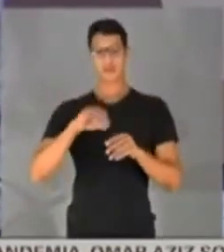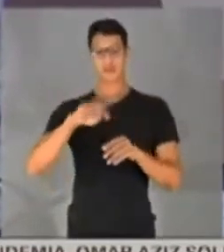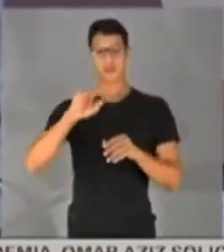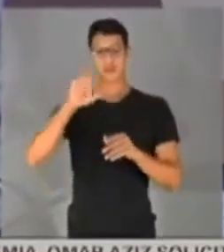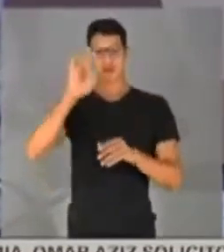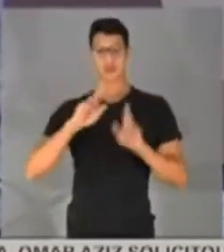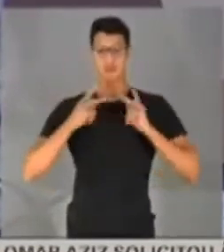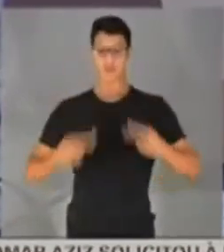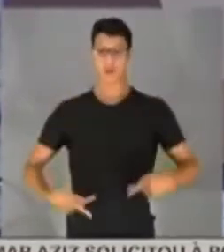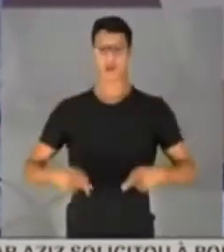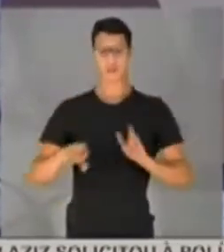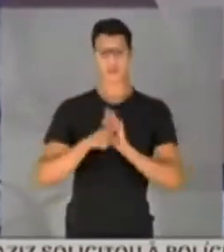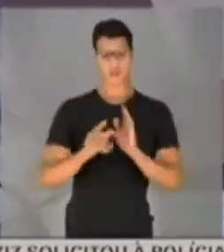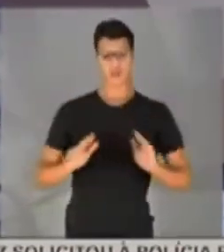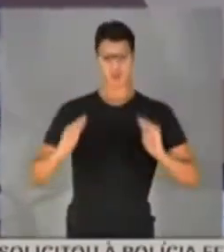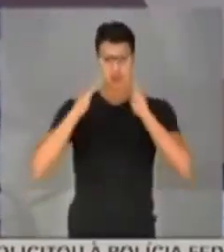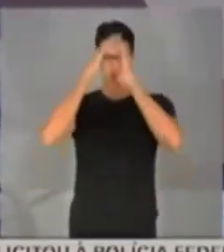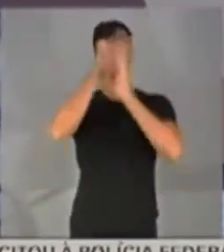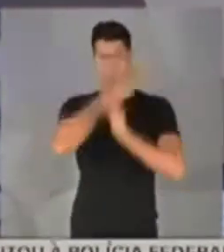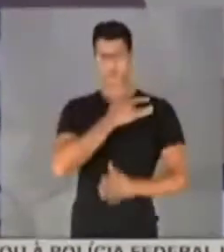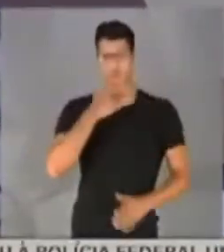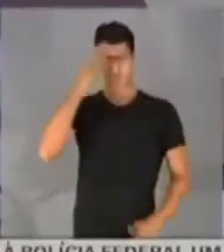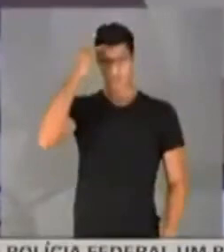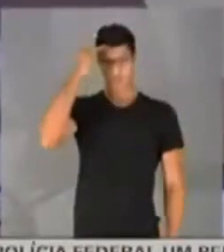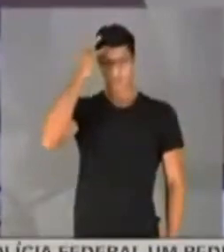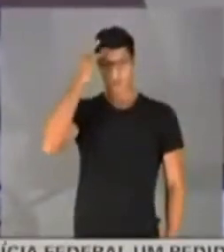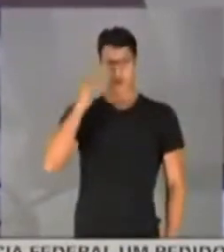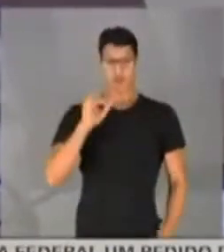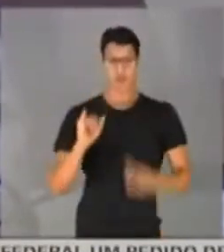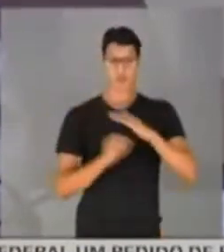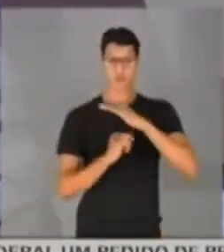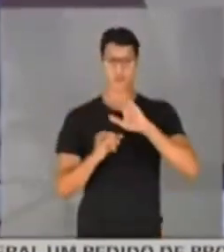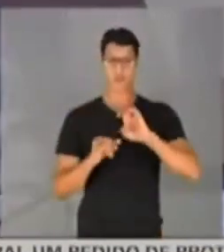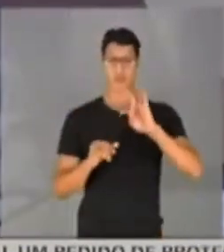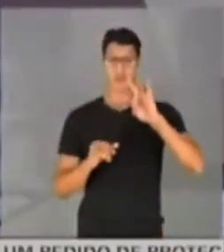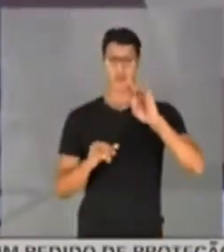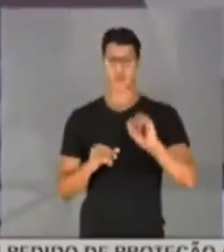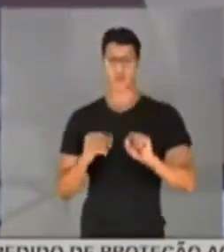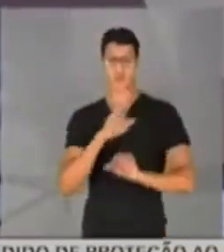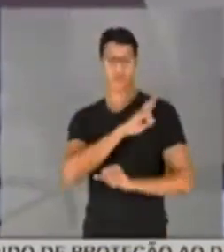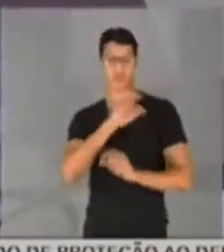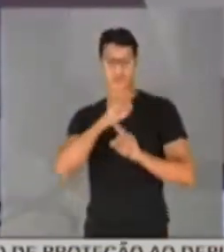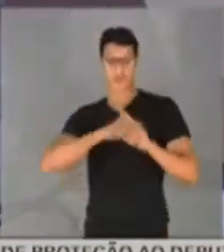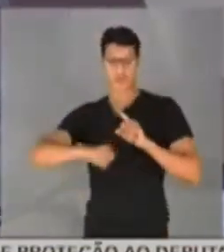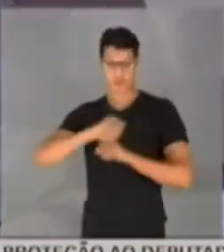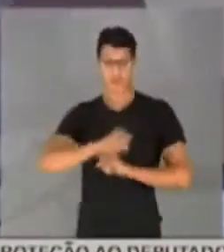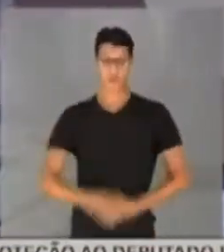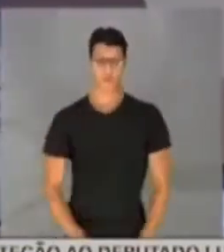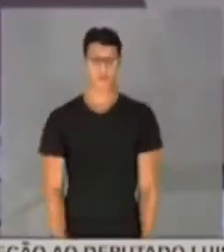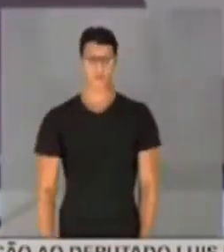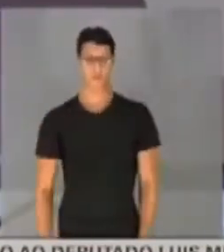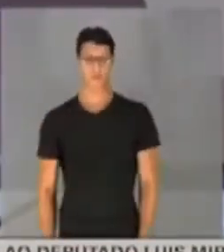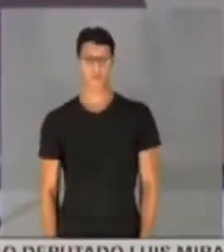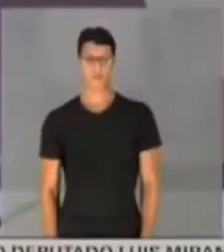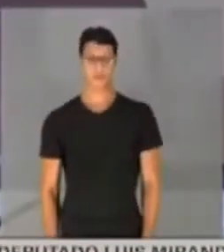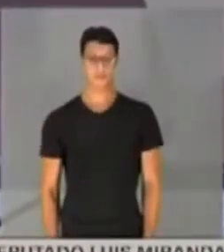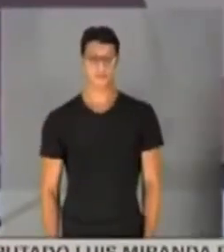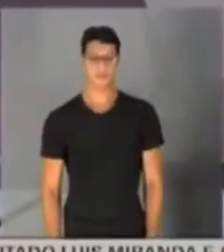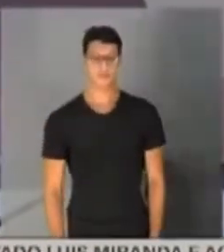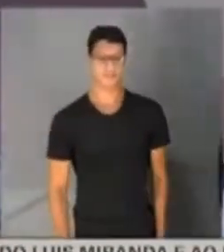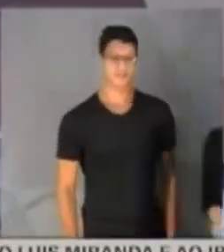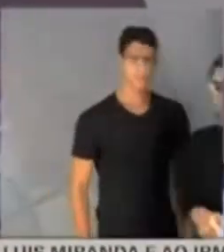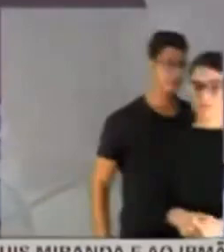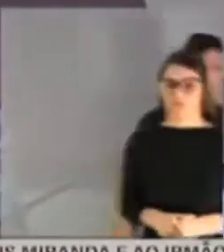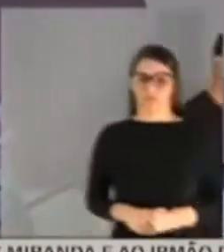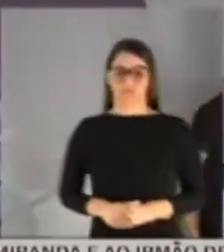Direitos Humanos da Arquidiocese de São Paulo, o Instituto Etos de Empresas e Responsabilidade Social, e a Anistia Internacional Brasil, que eu